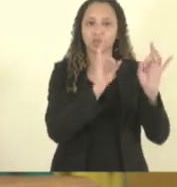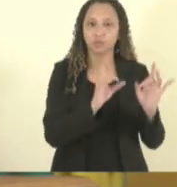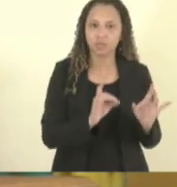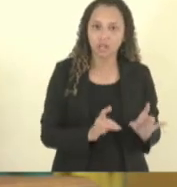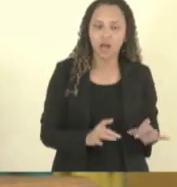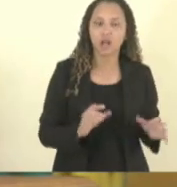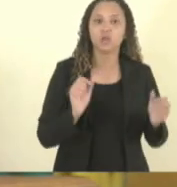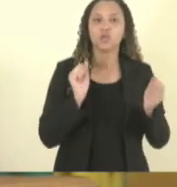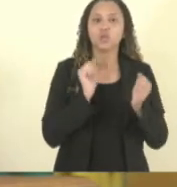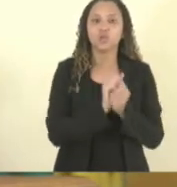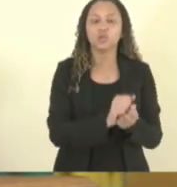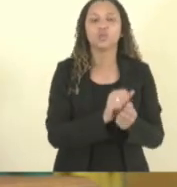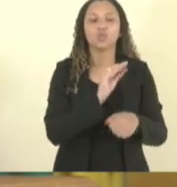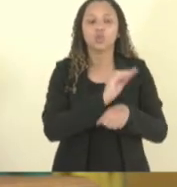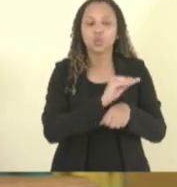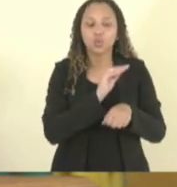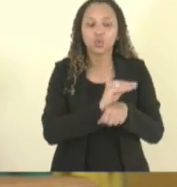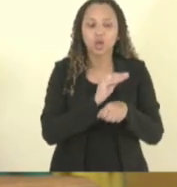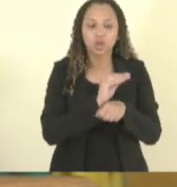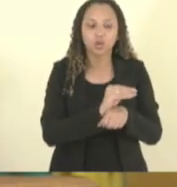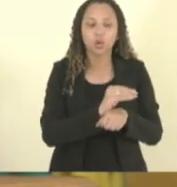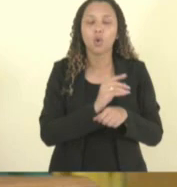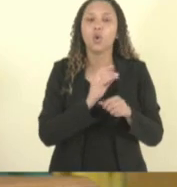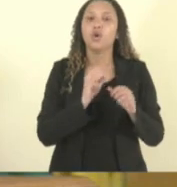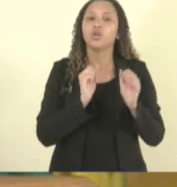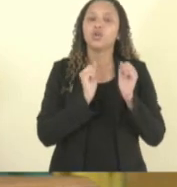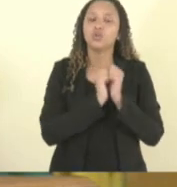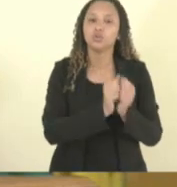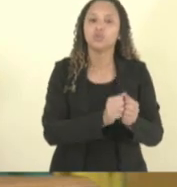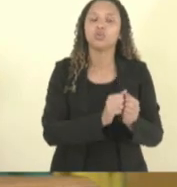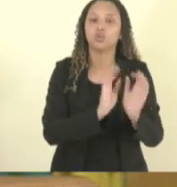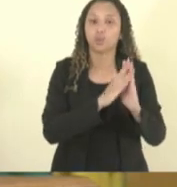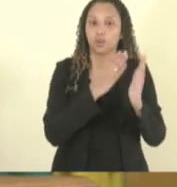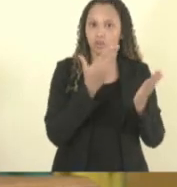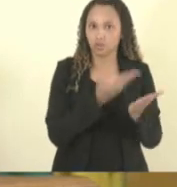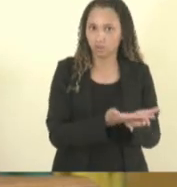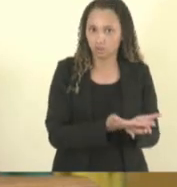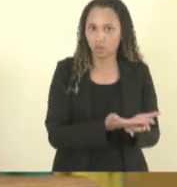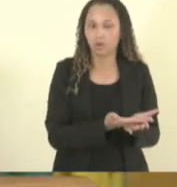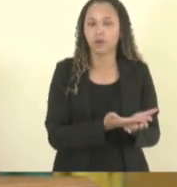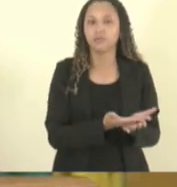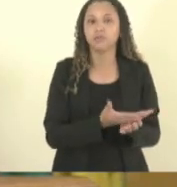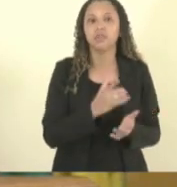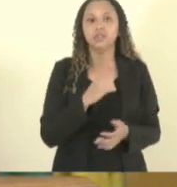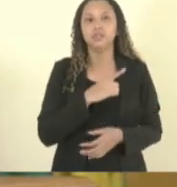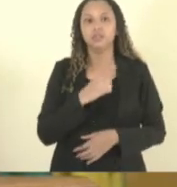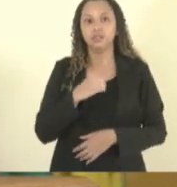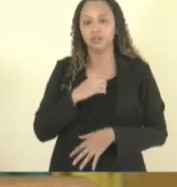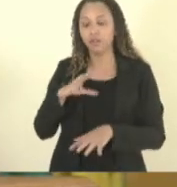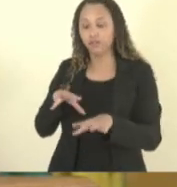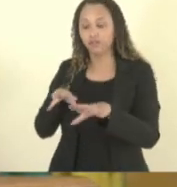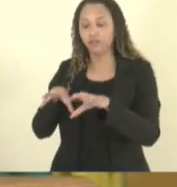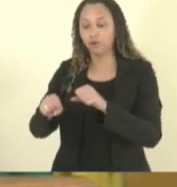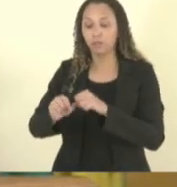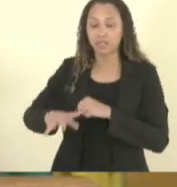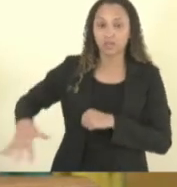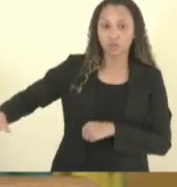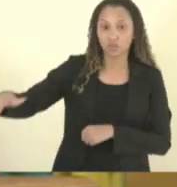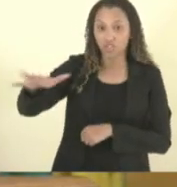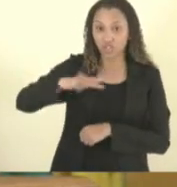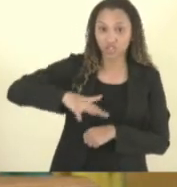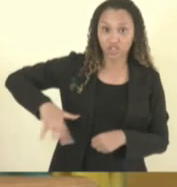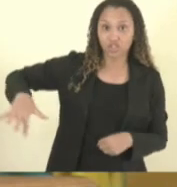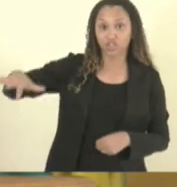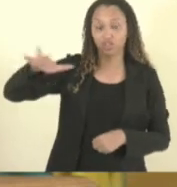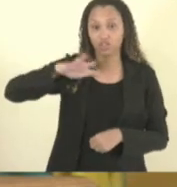gente faz com os cuidadores e a gente faz com as escolas e a gente tem as formações que são gerais